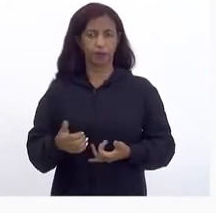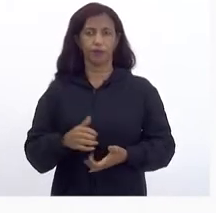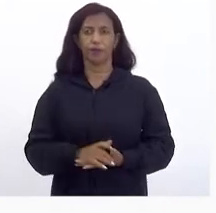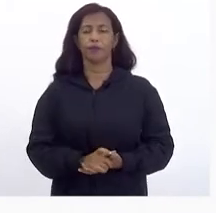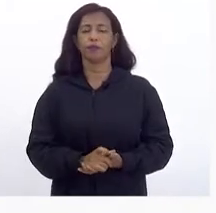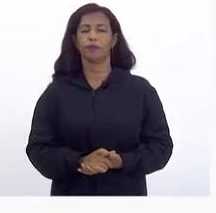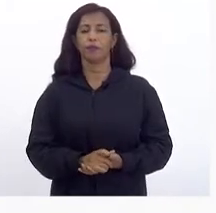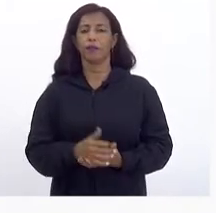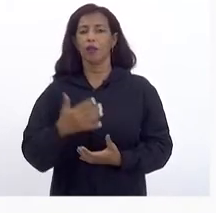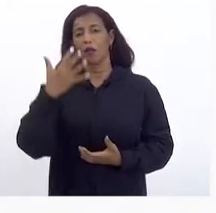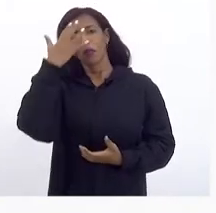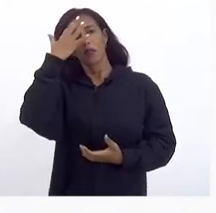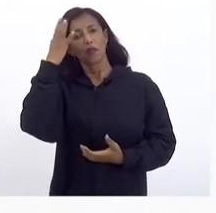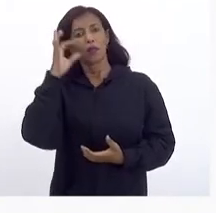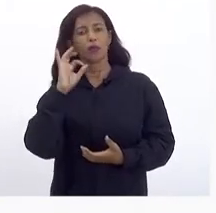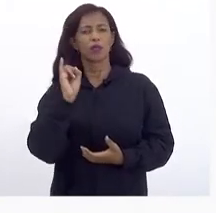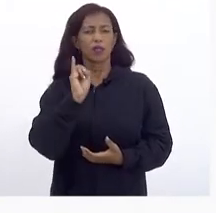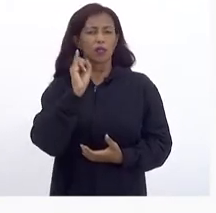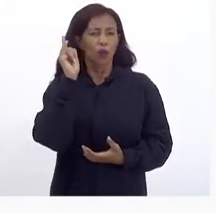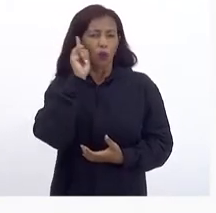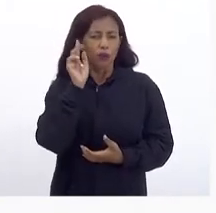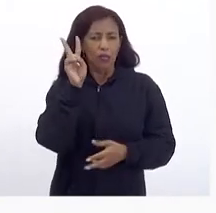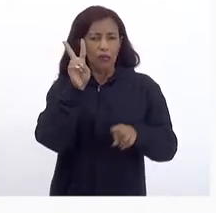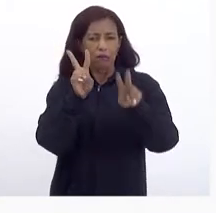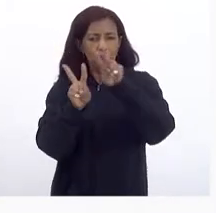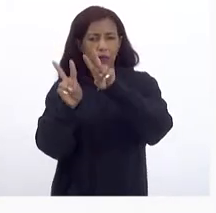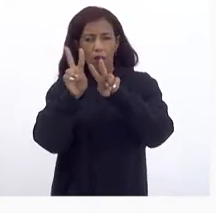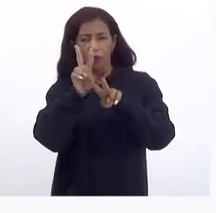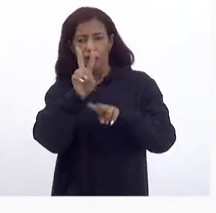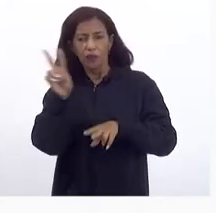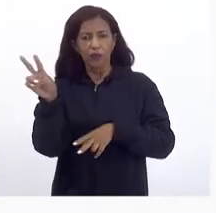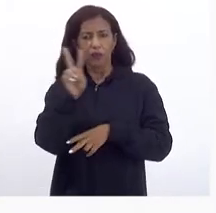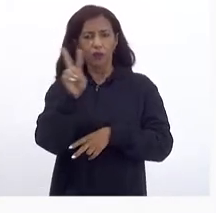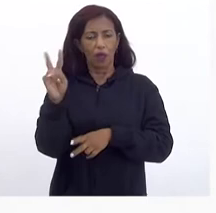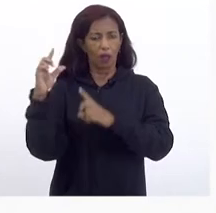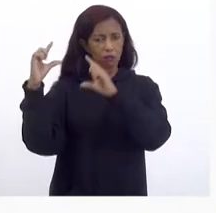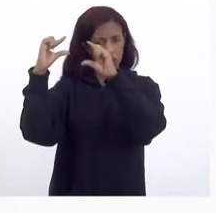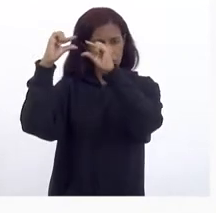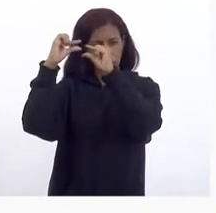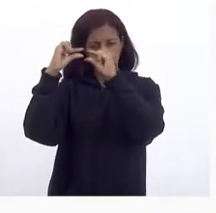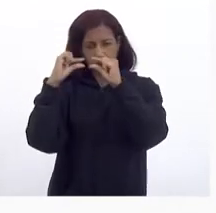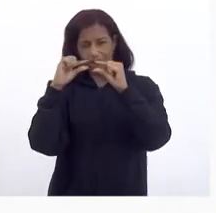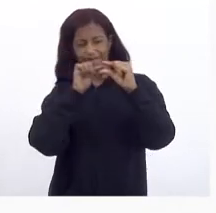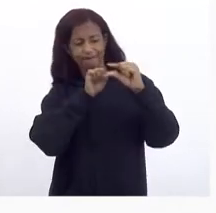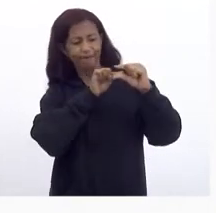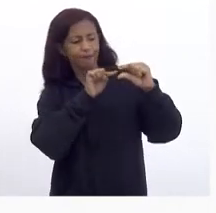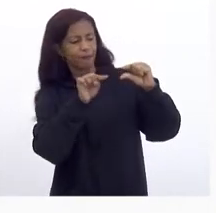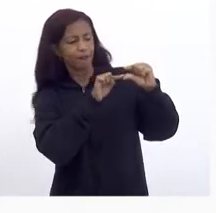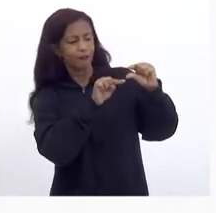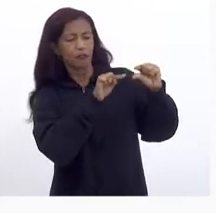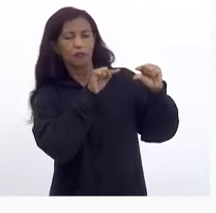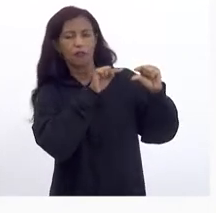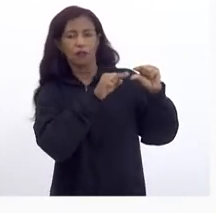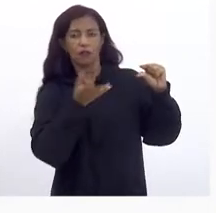sei se vocês Conseguem ver Está pequeno Mas a gente Tem o crescimento De 6